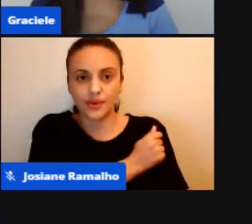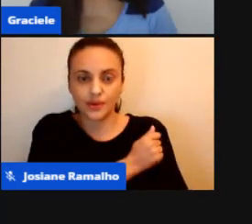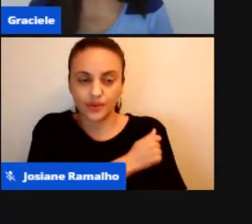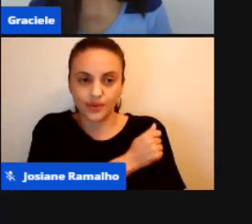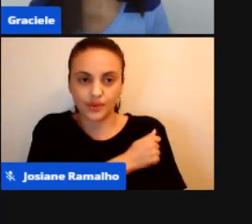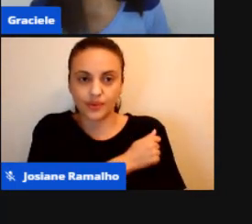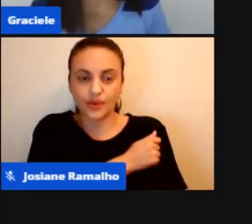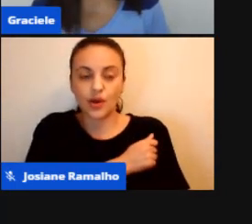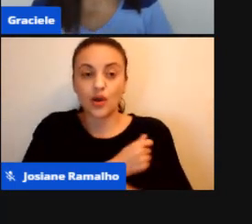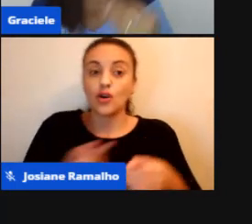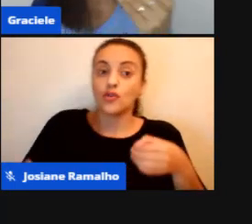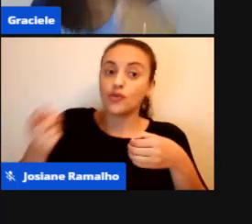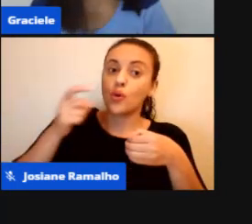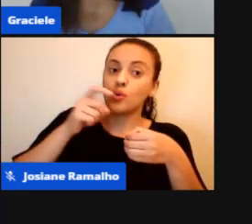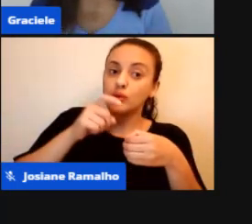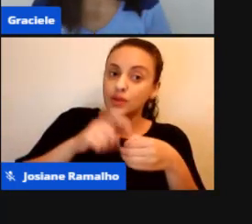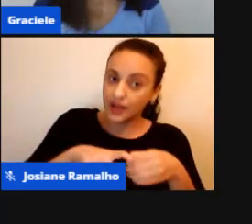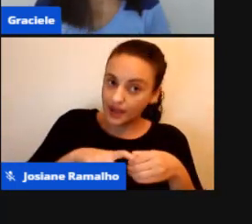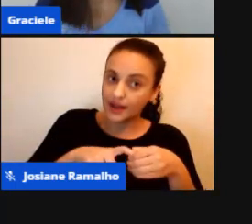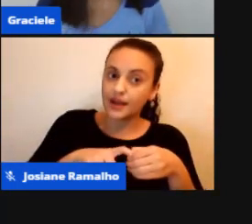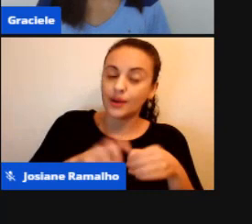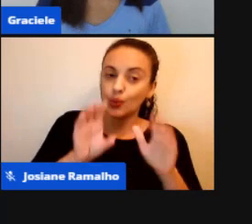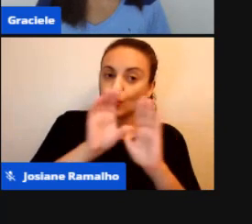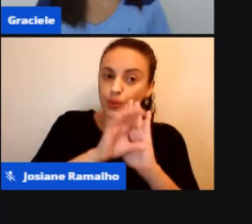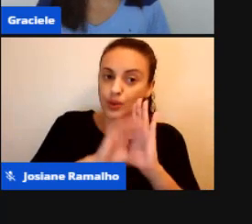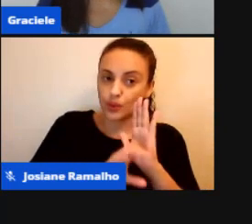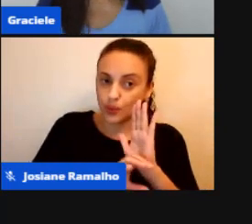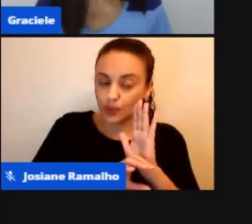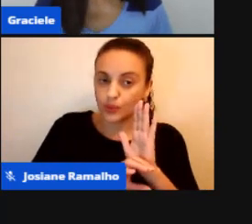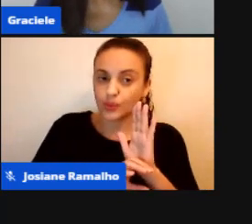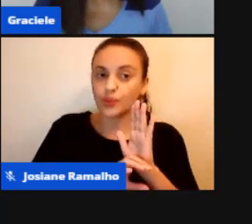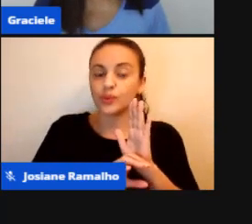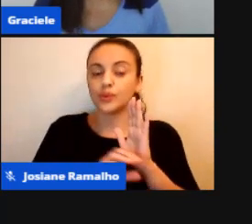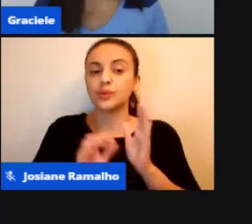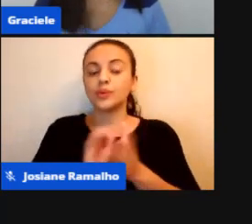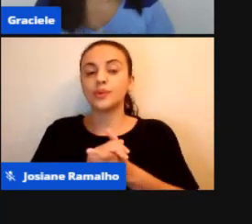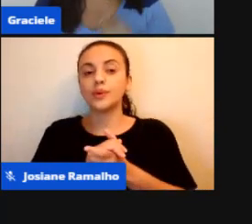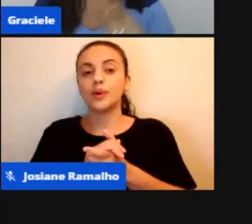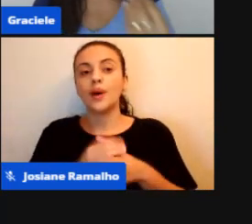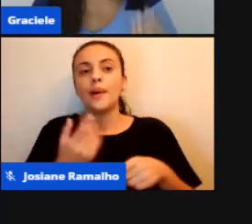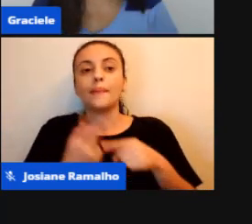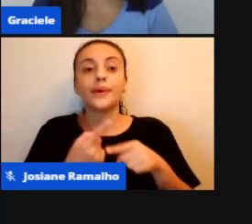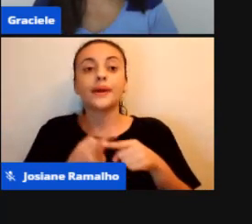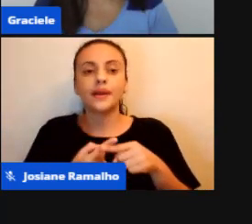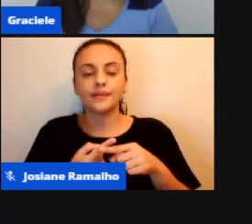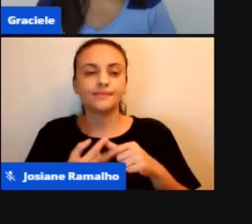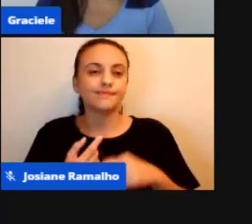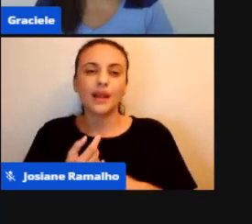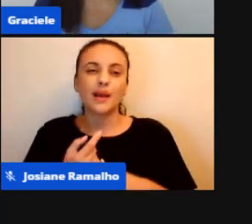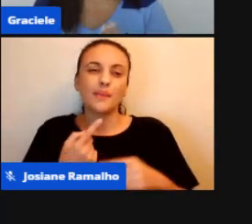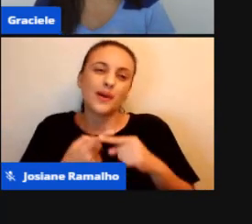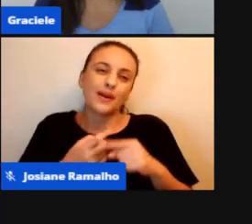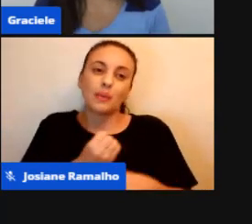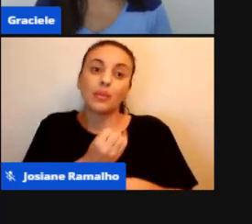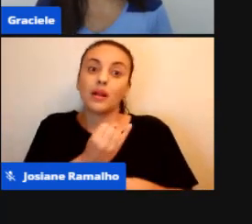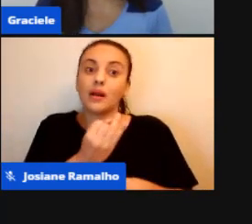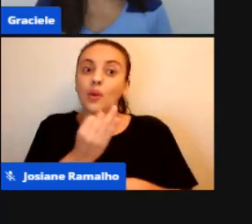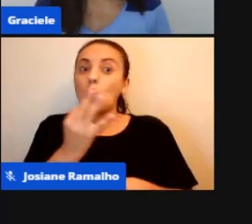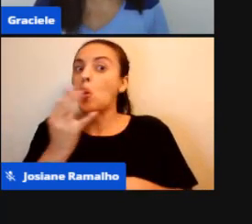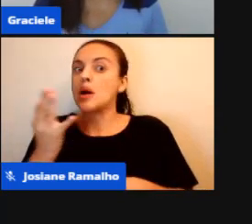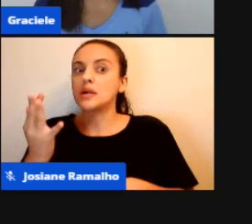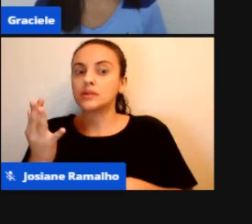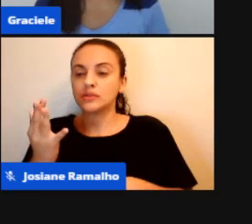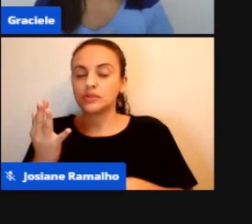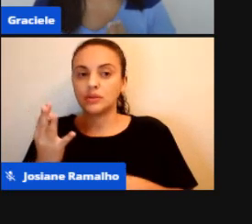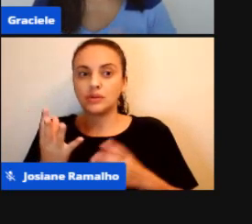quantas vezes forem necessárias. Por quê? Porque não é a quantidade que vai levar o teu aluno a